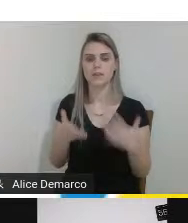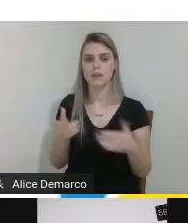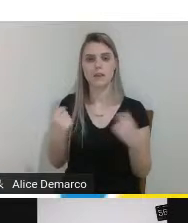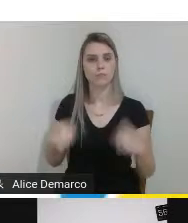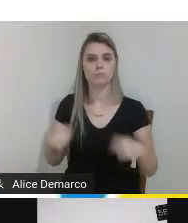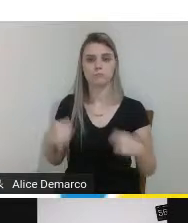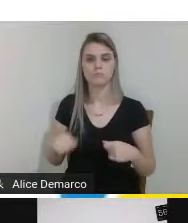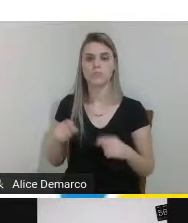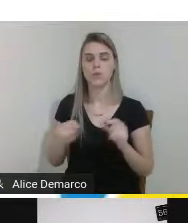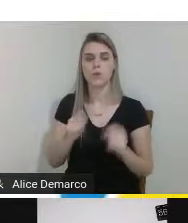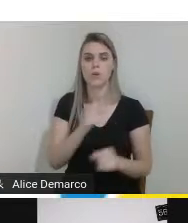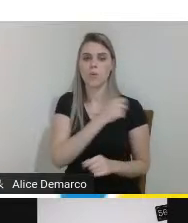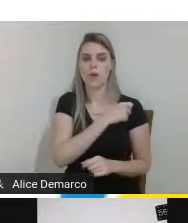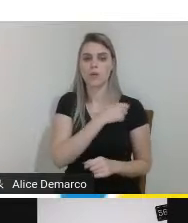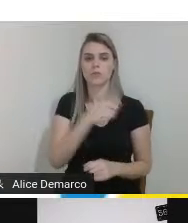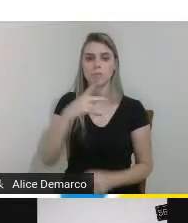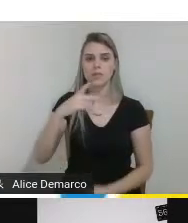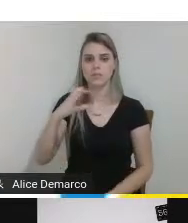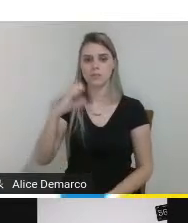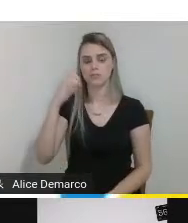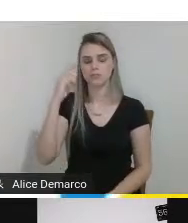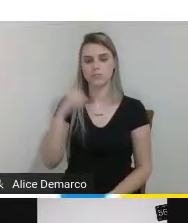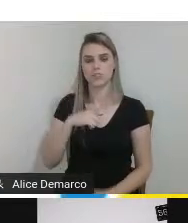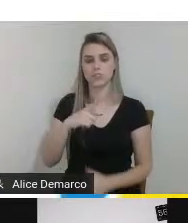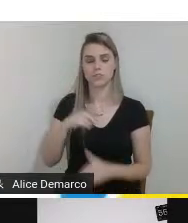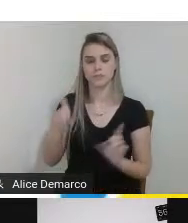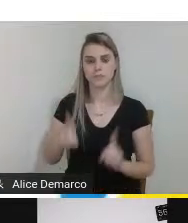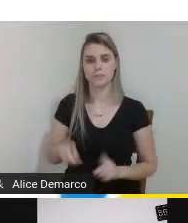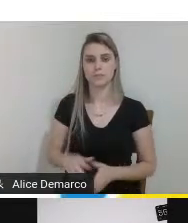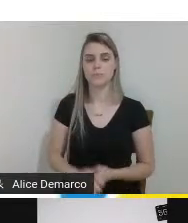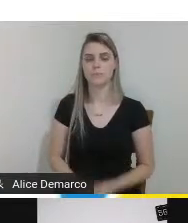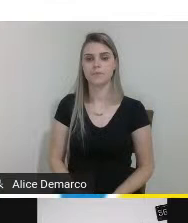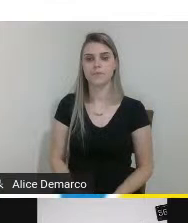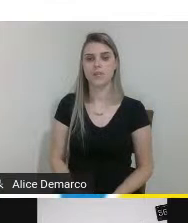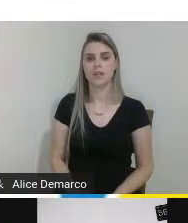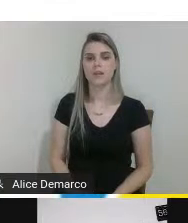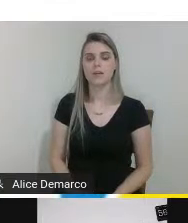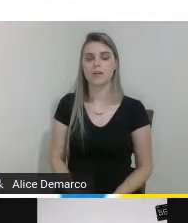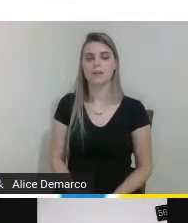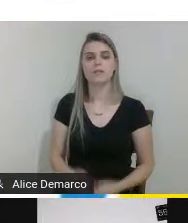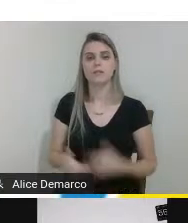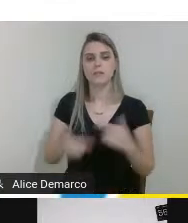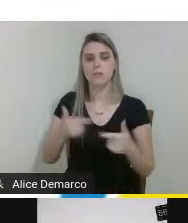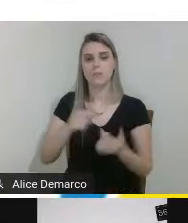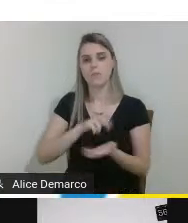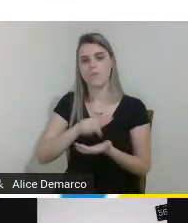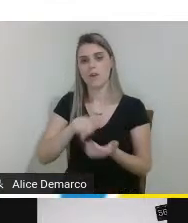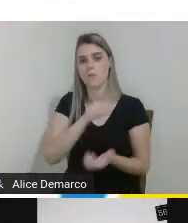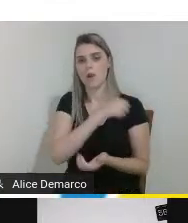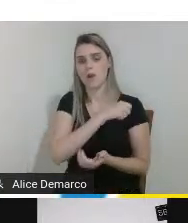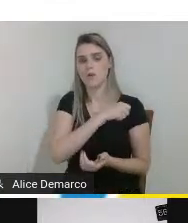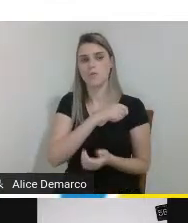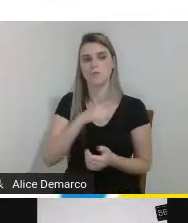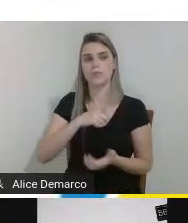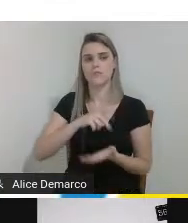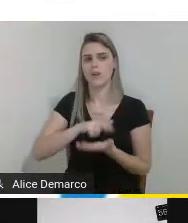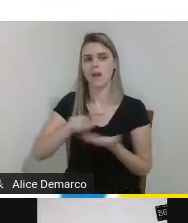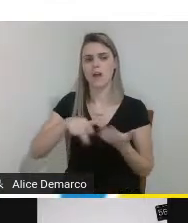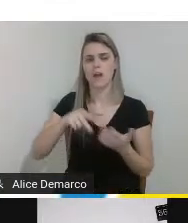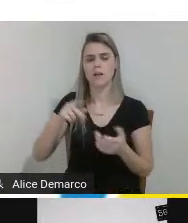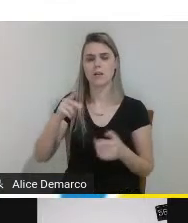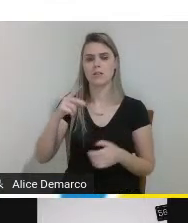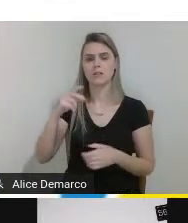com paralisia cerebral então nós trabalhamos com vários alunos com vários graus de paralisia cerebral